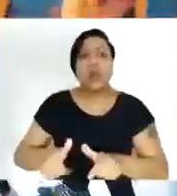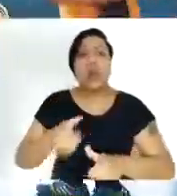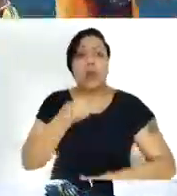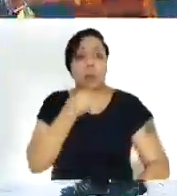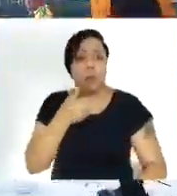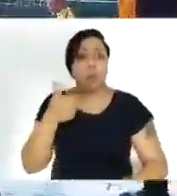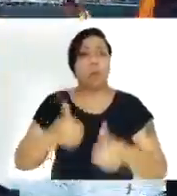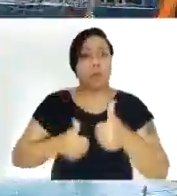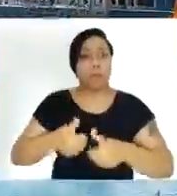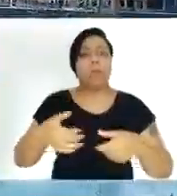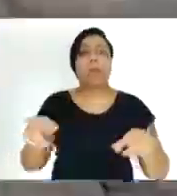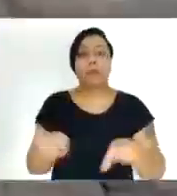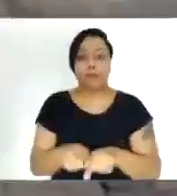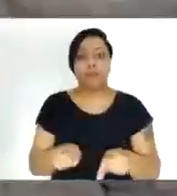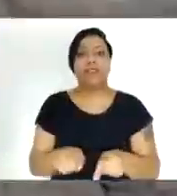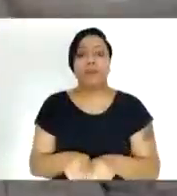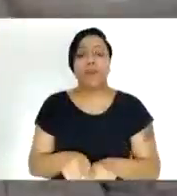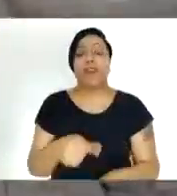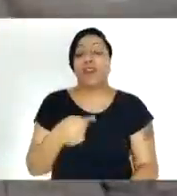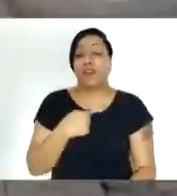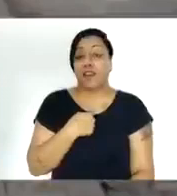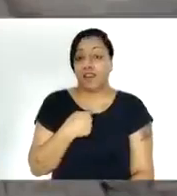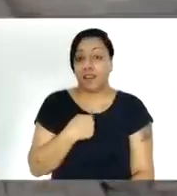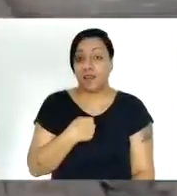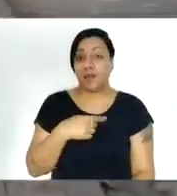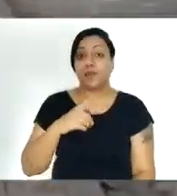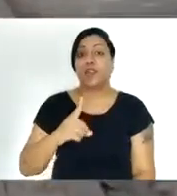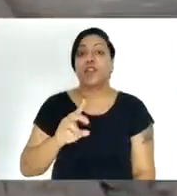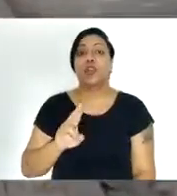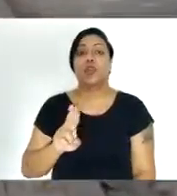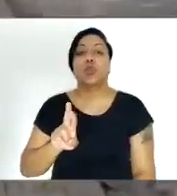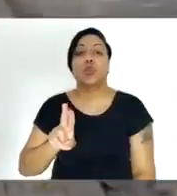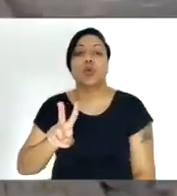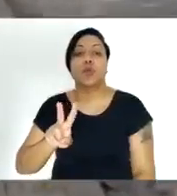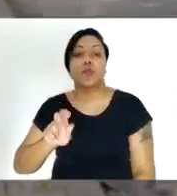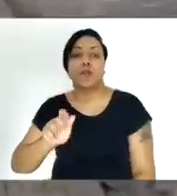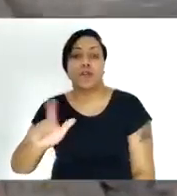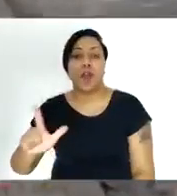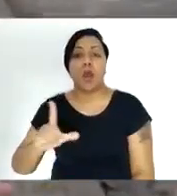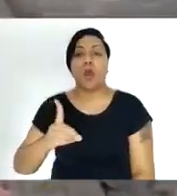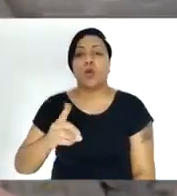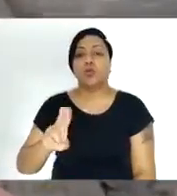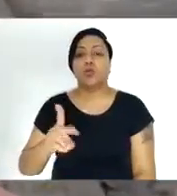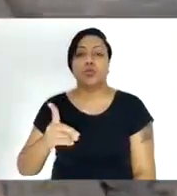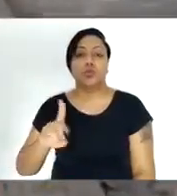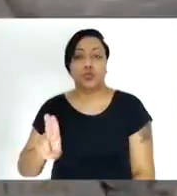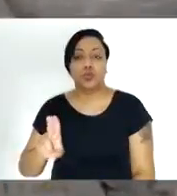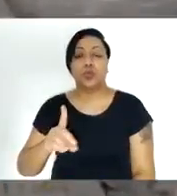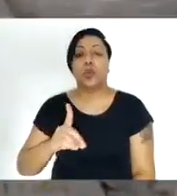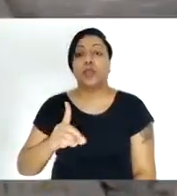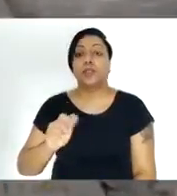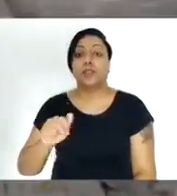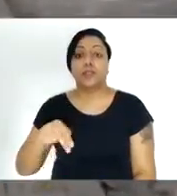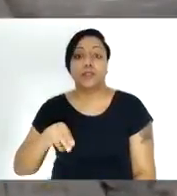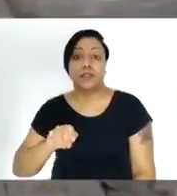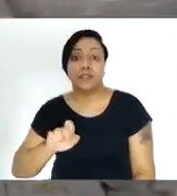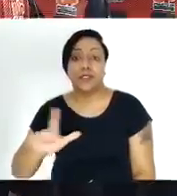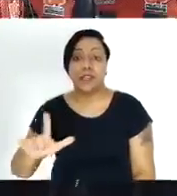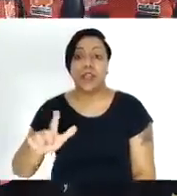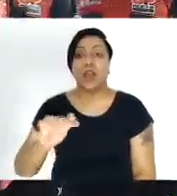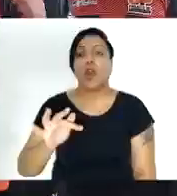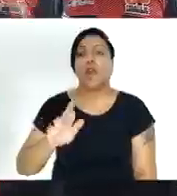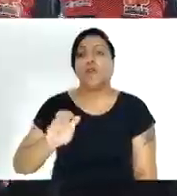faço coreada. Coreada. Todos não são craques também. Tem eu,